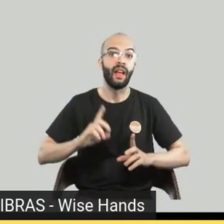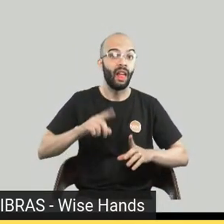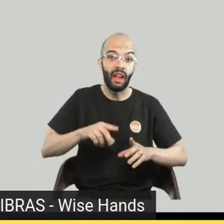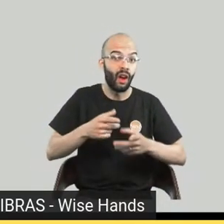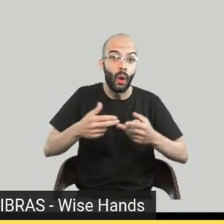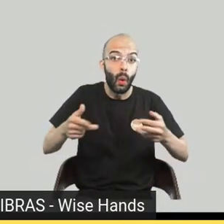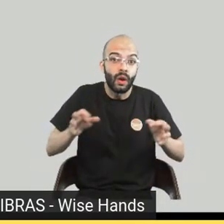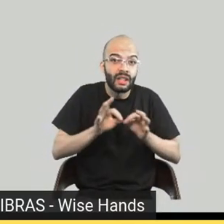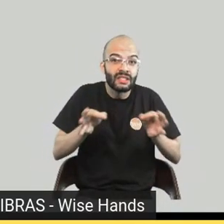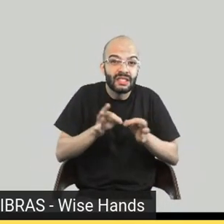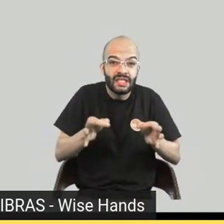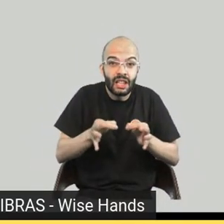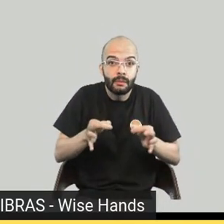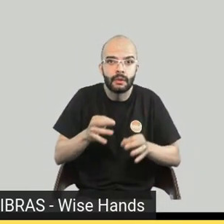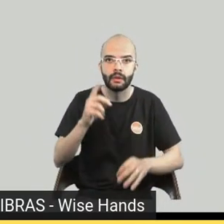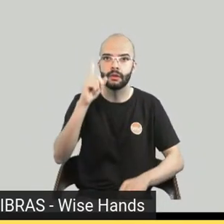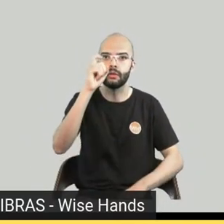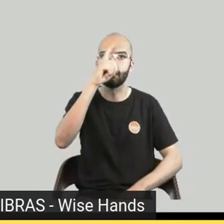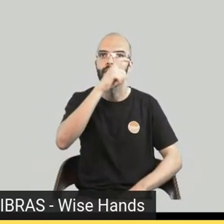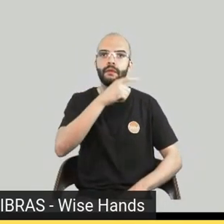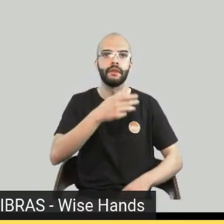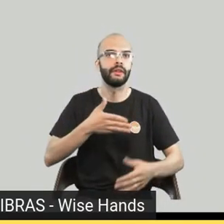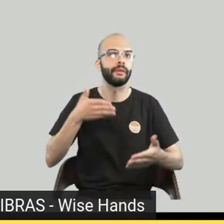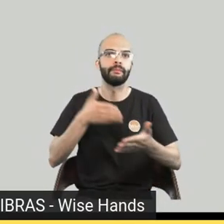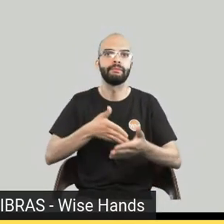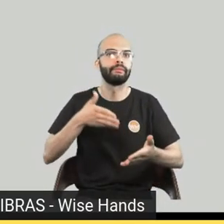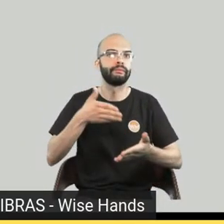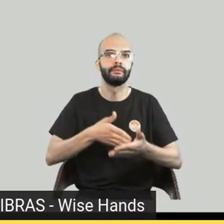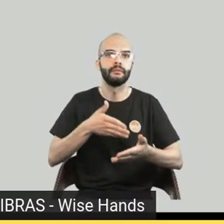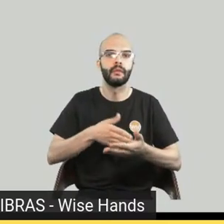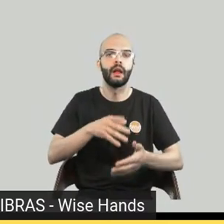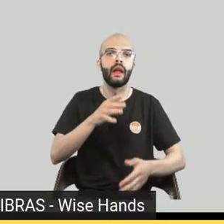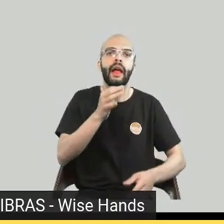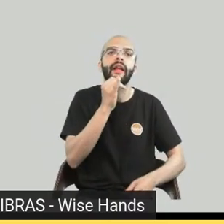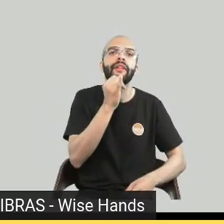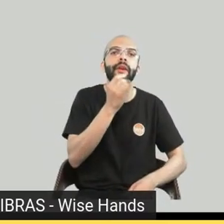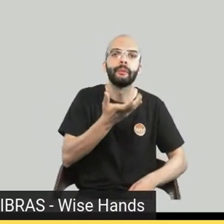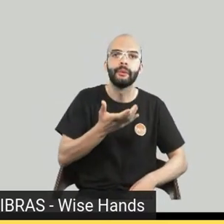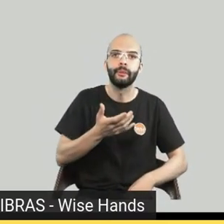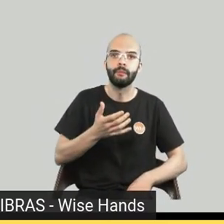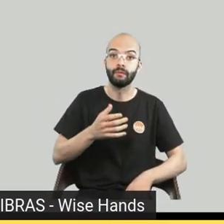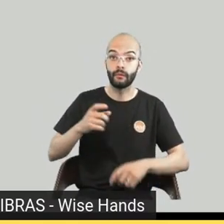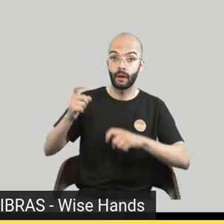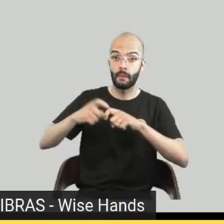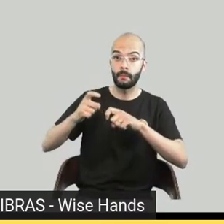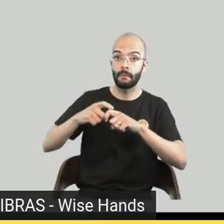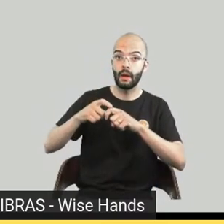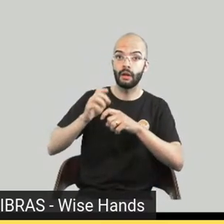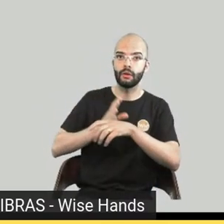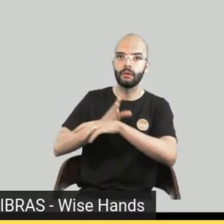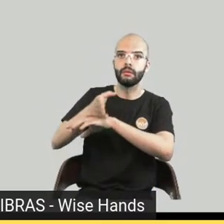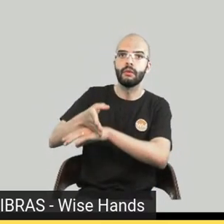como agendar uma consulta médica, fazer um pedido no drive-thru,